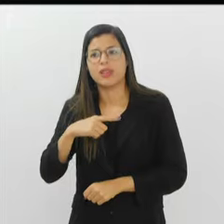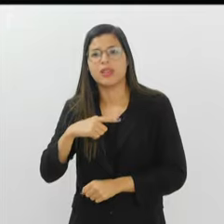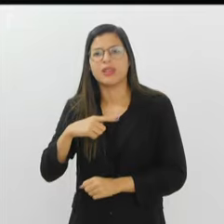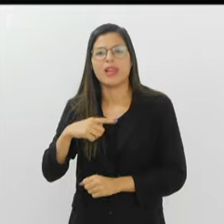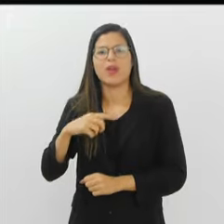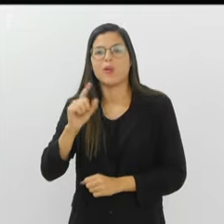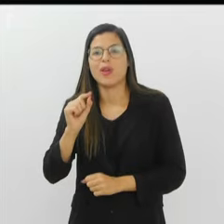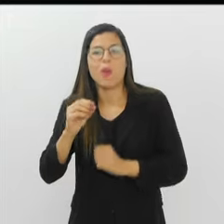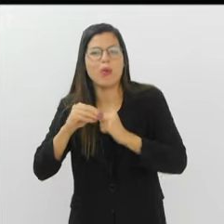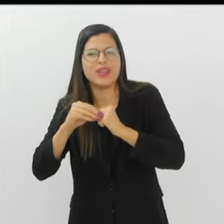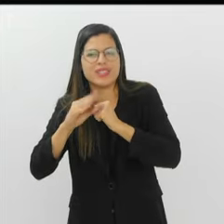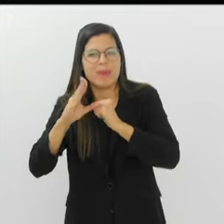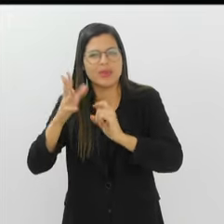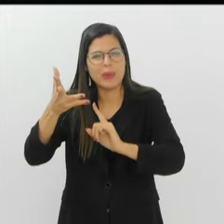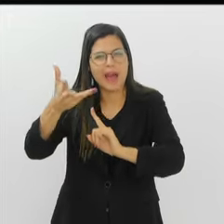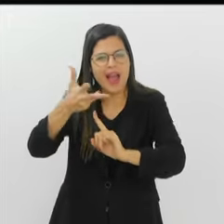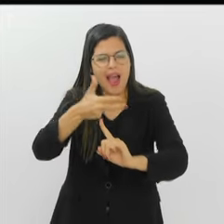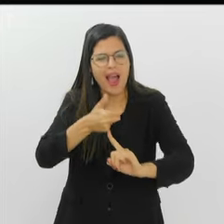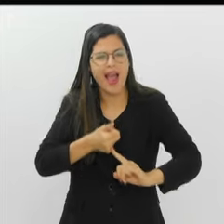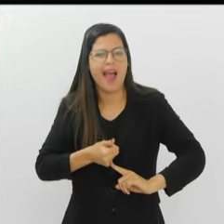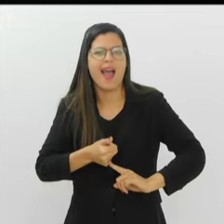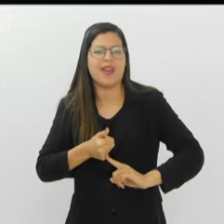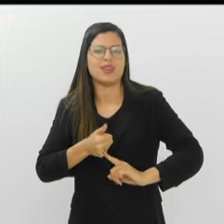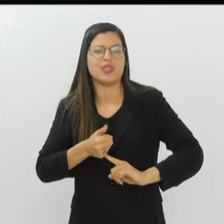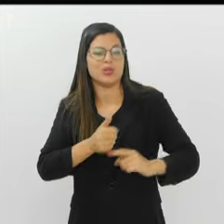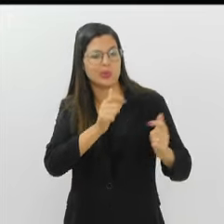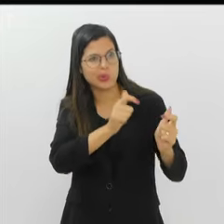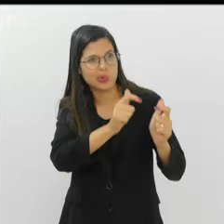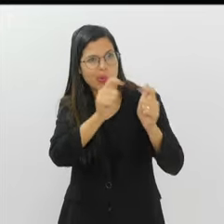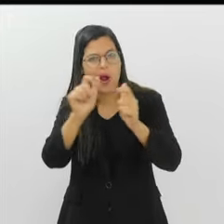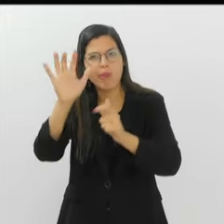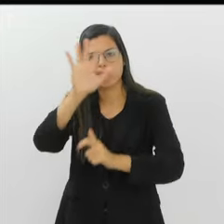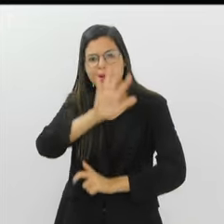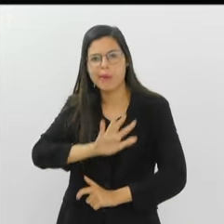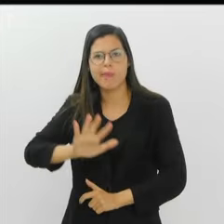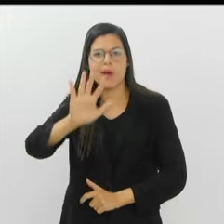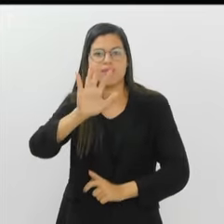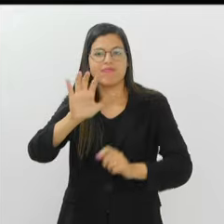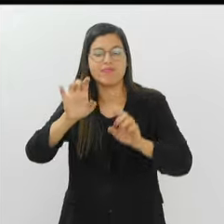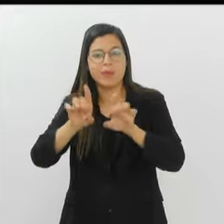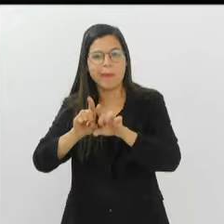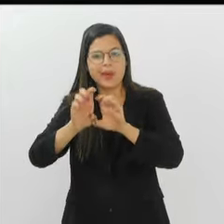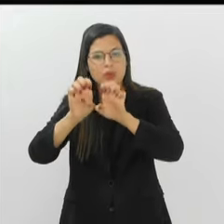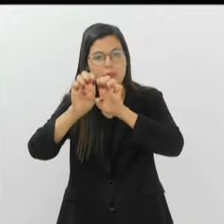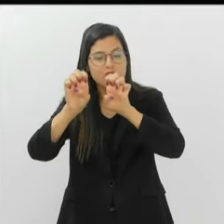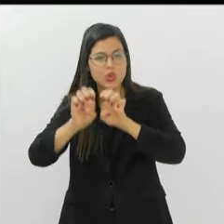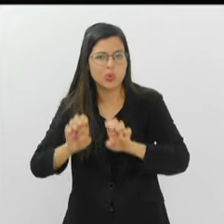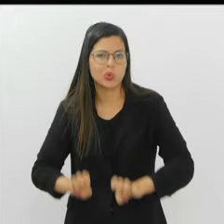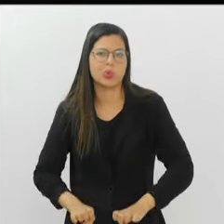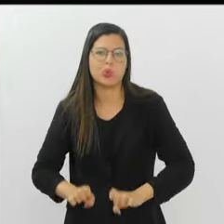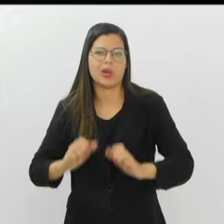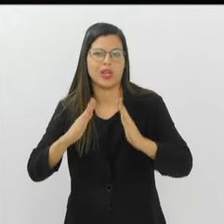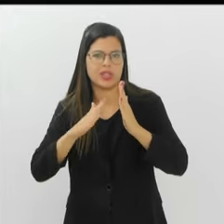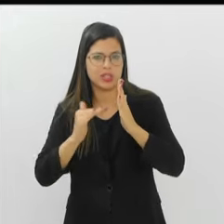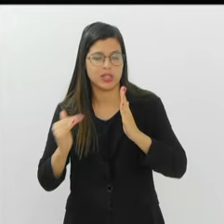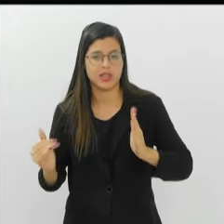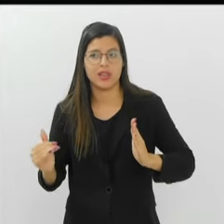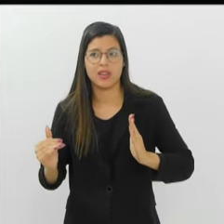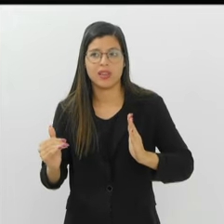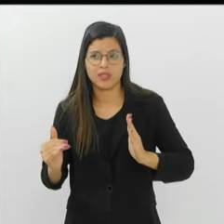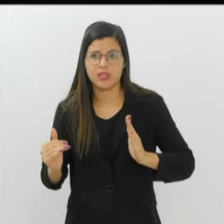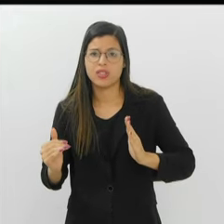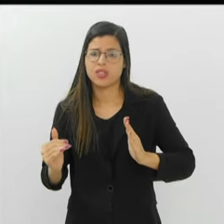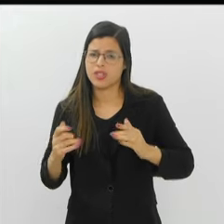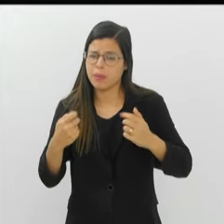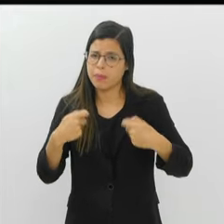regionalismo, mas ele tem uma visão de arte, uma visão de uma estrutura estética... O que é